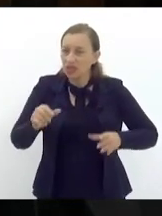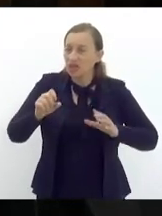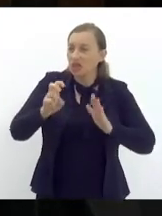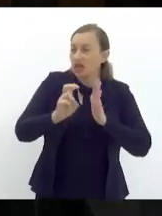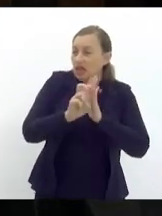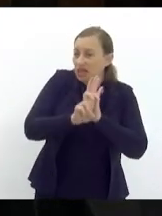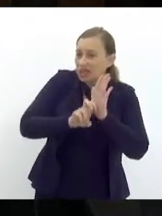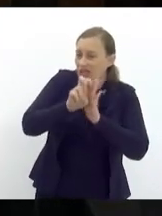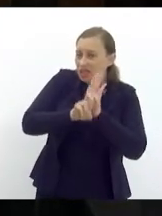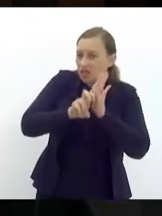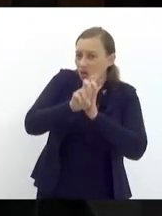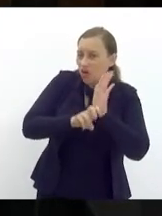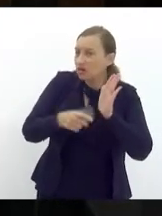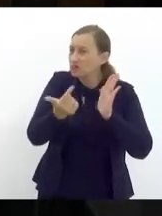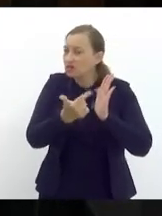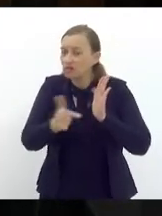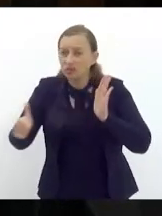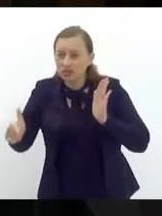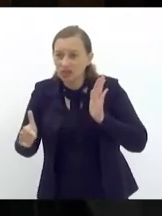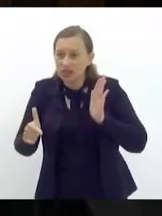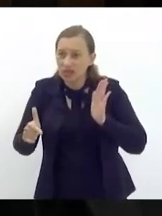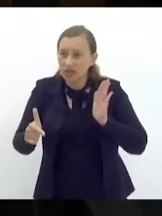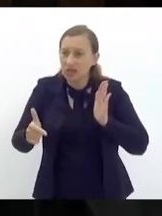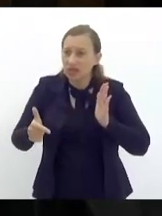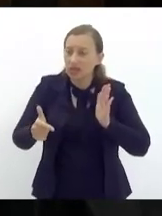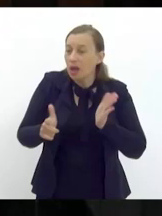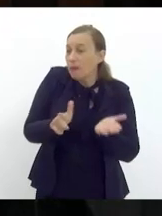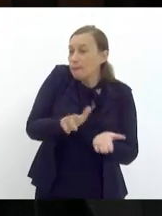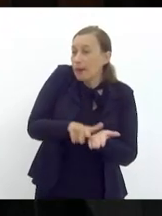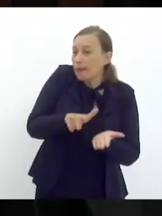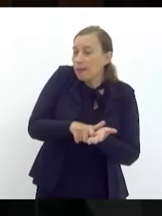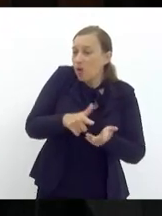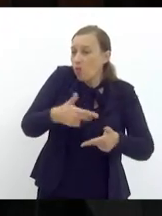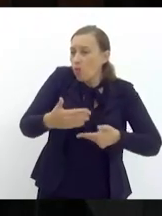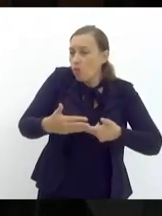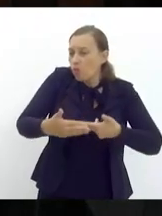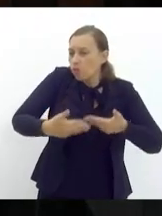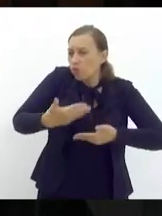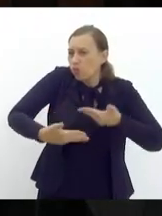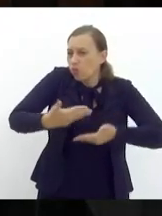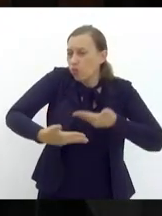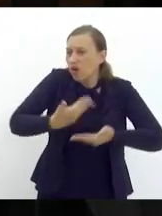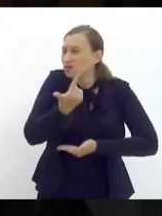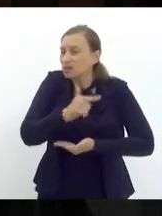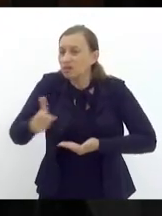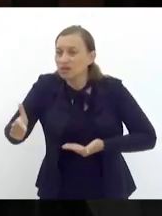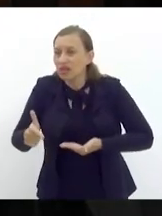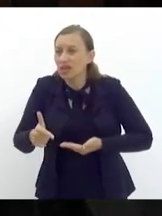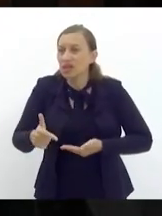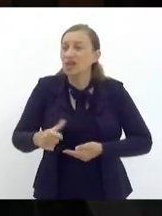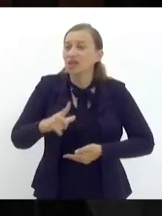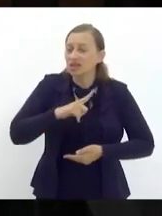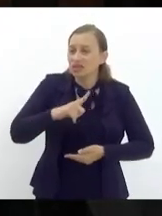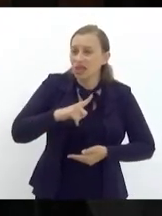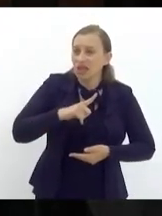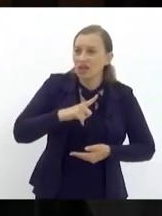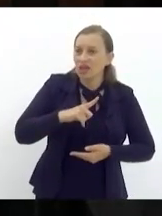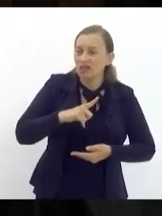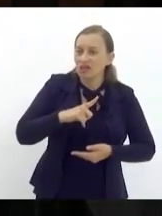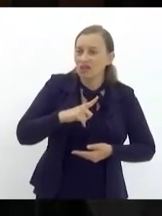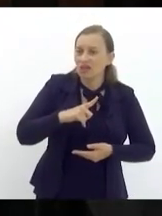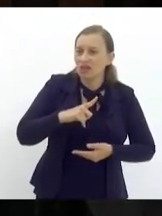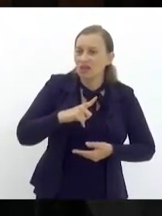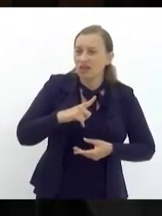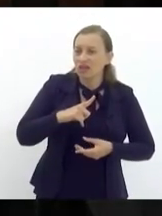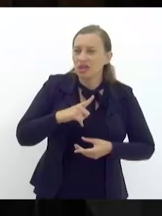pacientes são atendidos nas cadeiras e até ficam no chão um dos pacientes ficou mais de seis dias com a clavícula quebrada